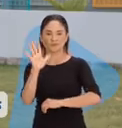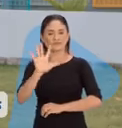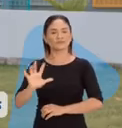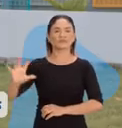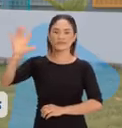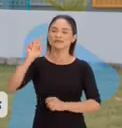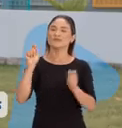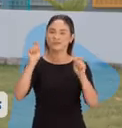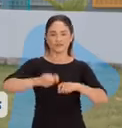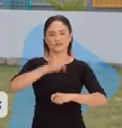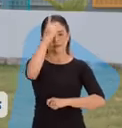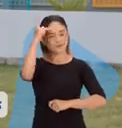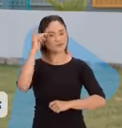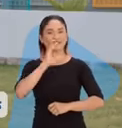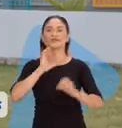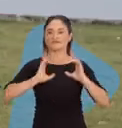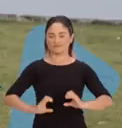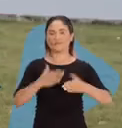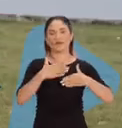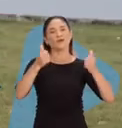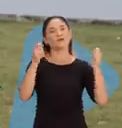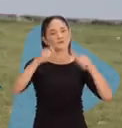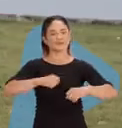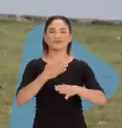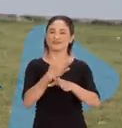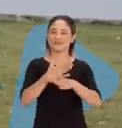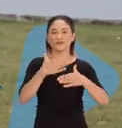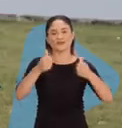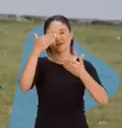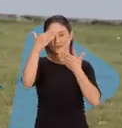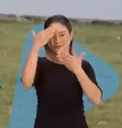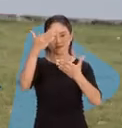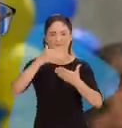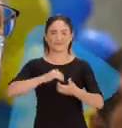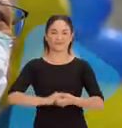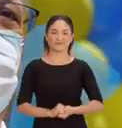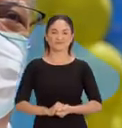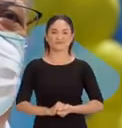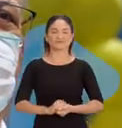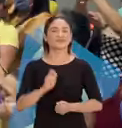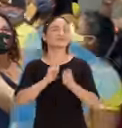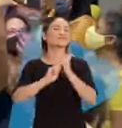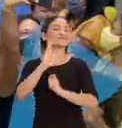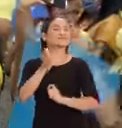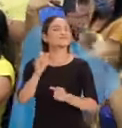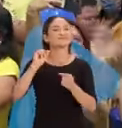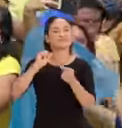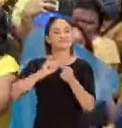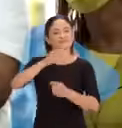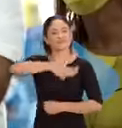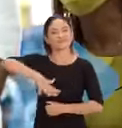Vocês fazem pessoas melhores. E pessoas melhores fazem uma cidade melhor. Muito obrigado. Quem já fez